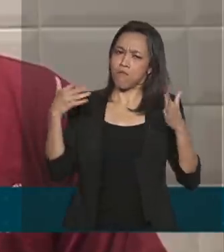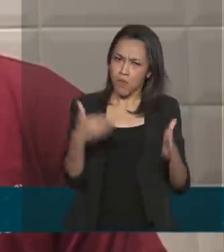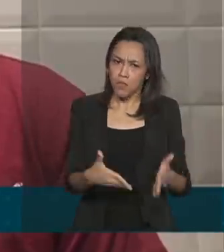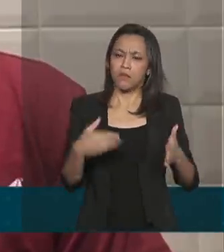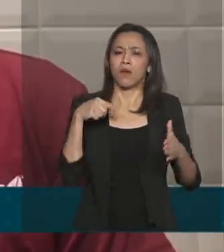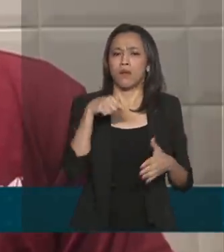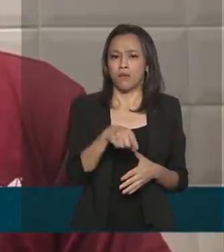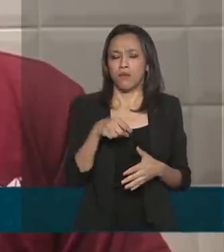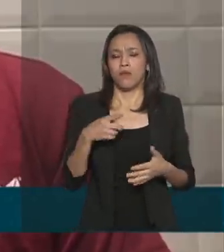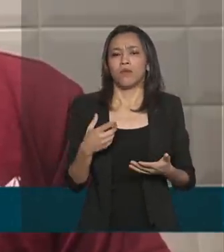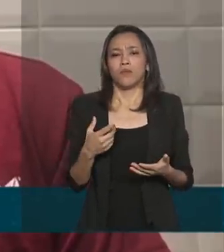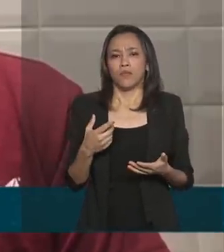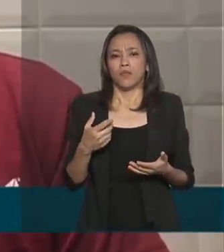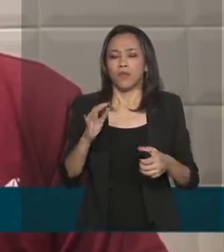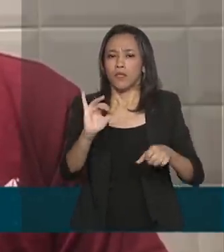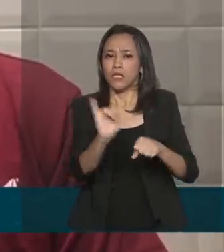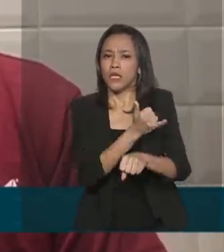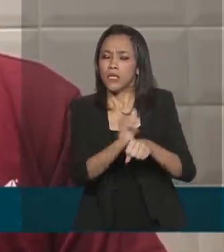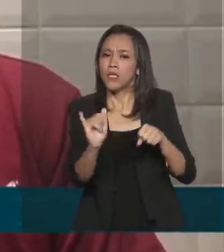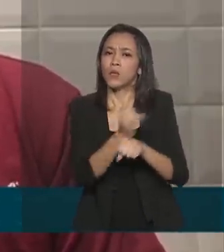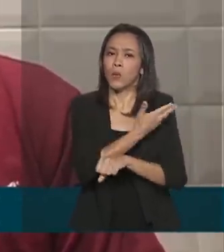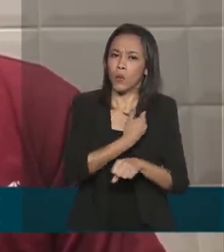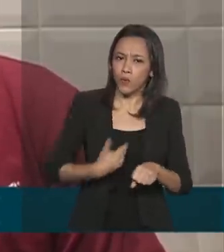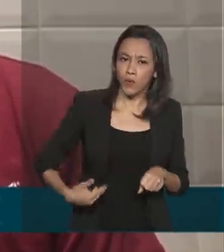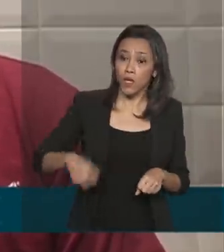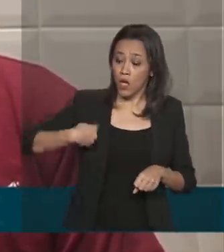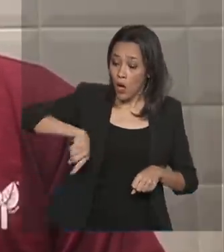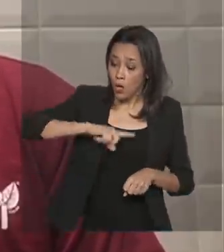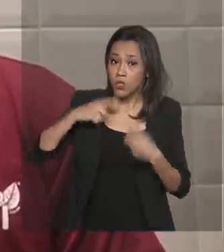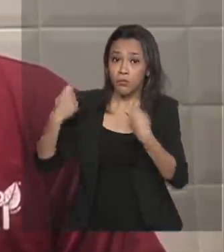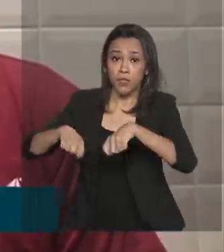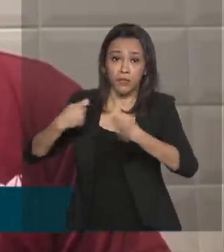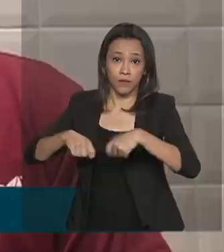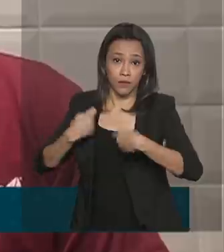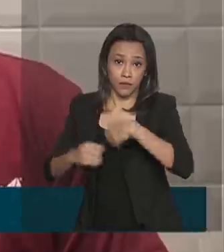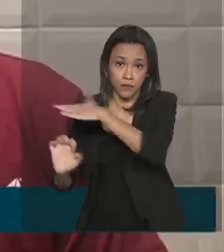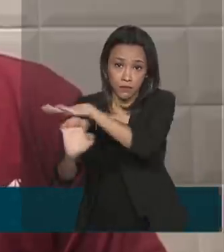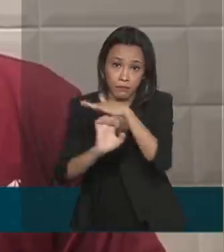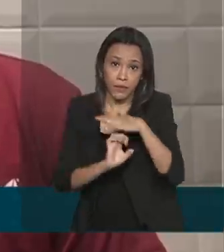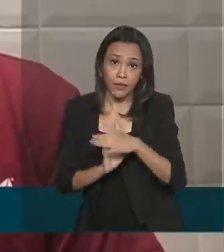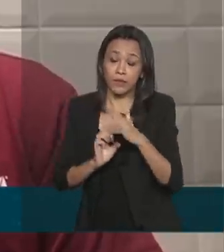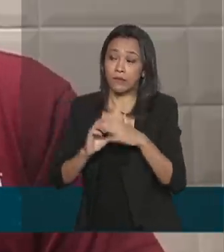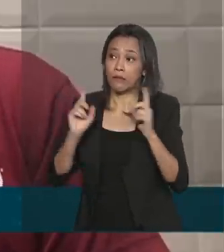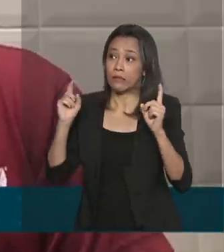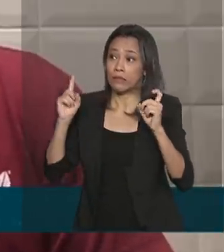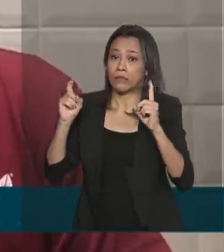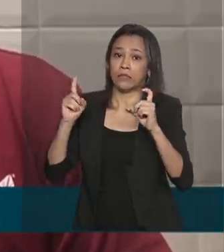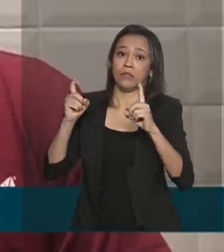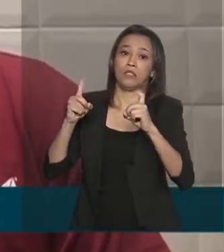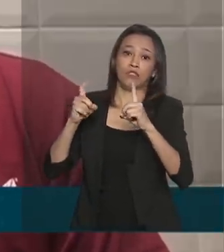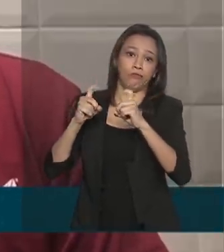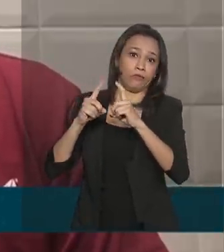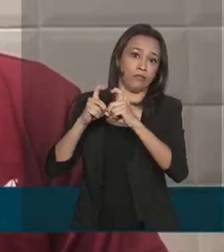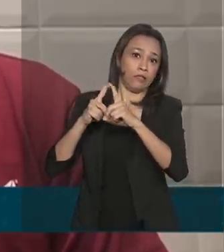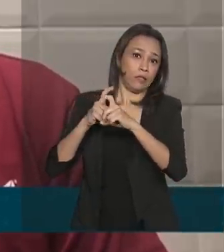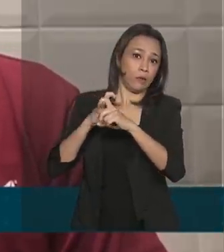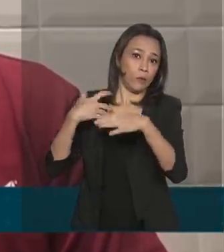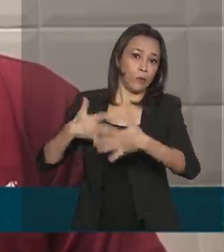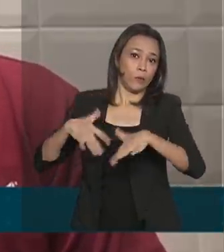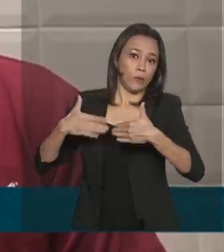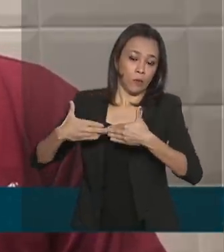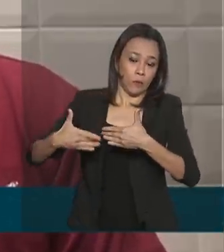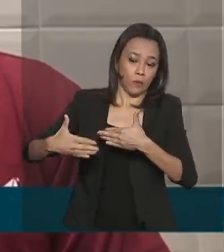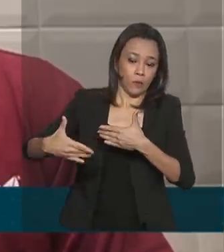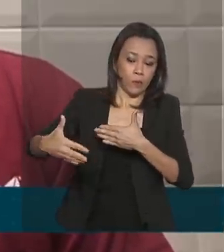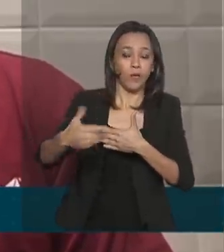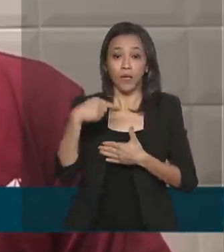realmente a gente tem precisado, a gente está perdendo o nosso fôlego a cada semana e essa linha vai vir